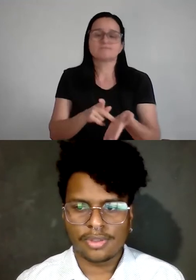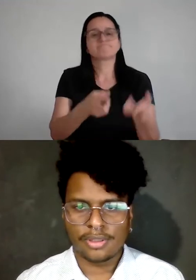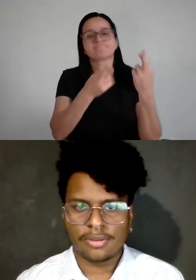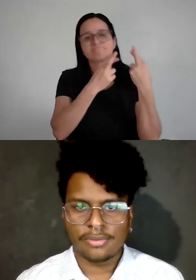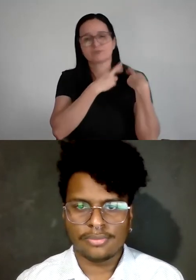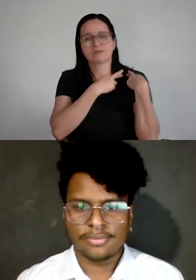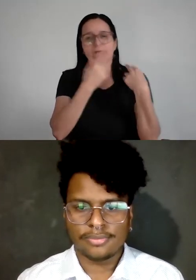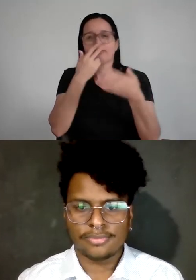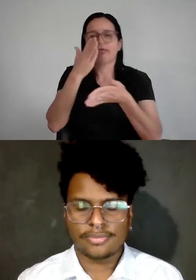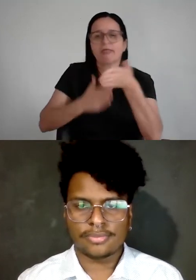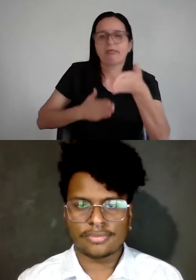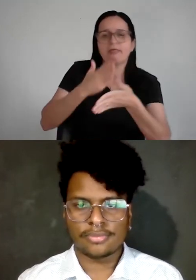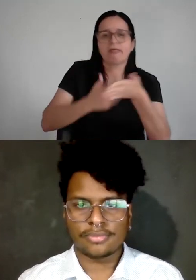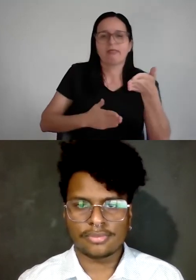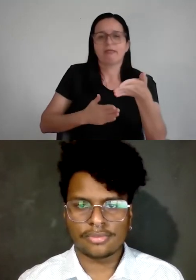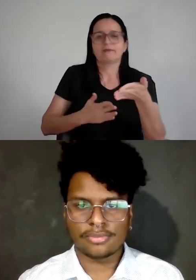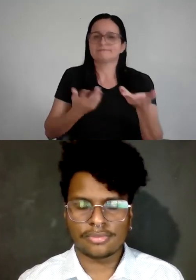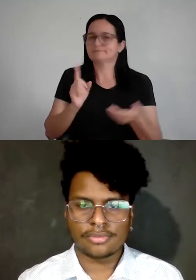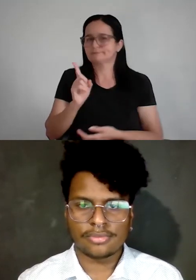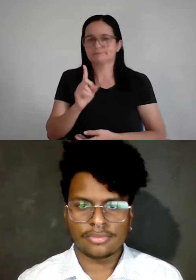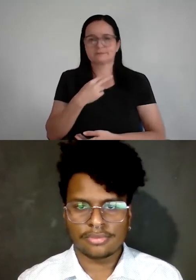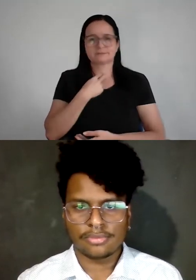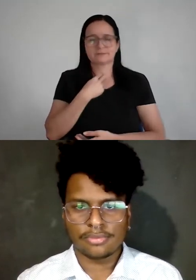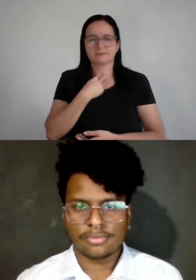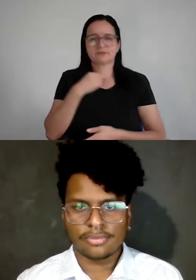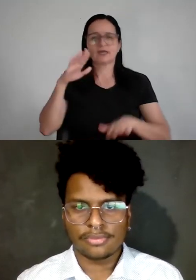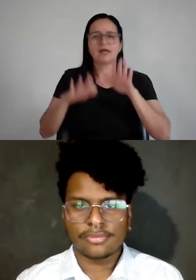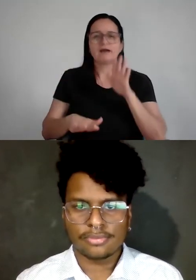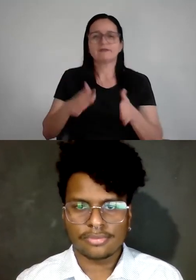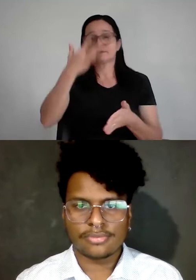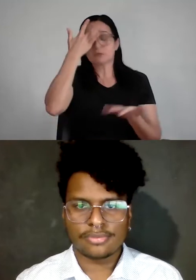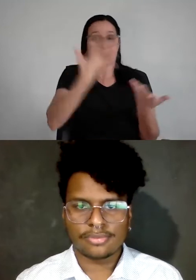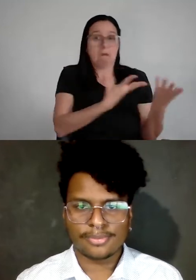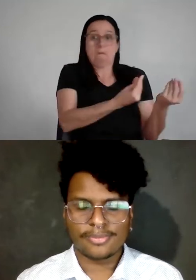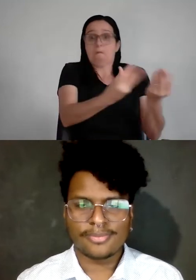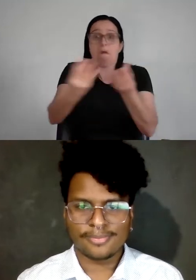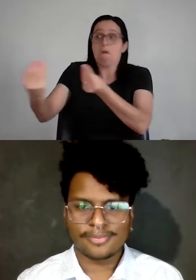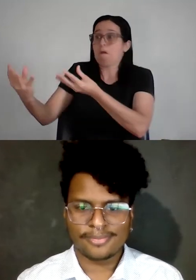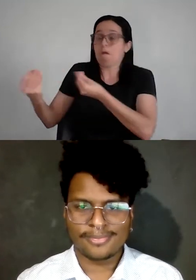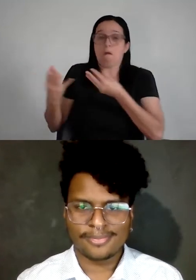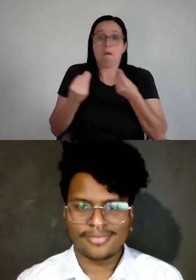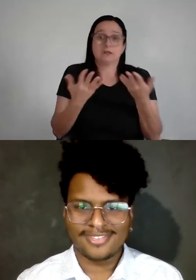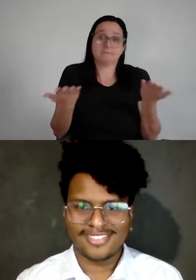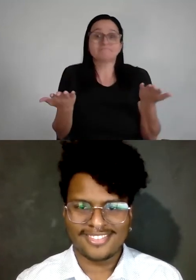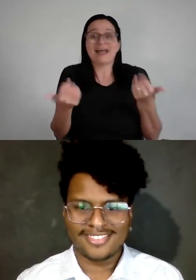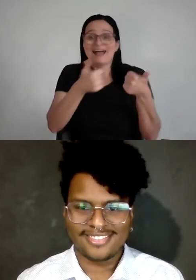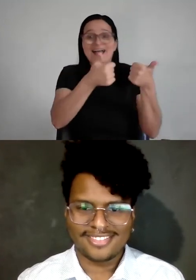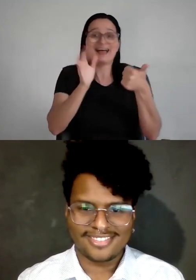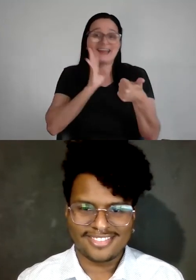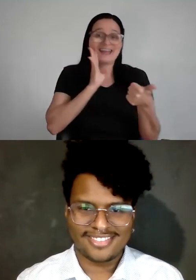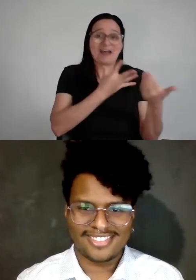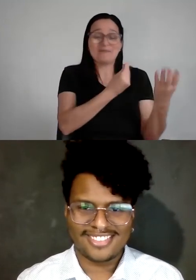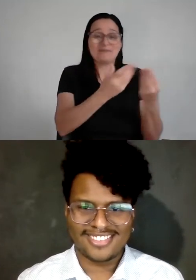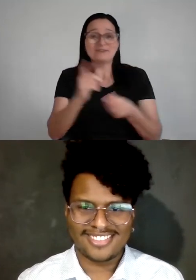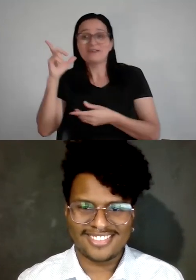pela metade, eu vejo, a tua galera é meio multitarefa, quer pegar um monte de coisa para fazer, que eu acho bacana, você está vendo Netflix,